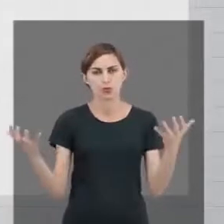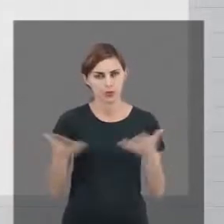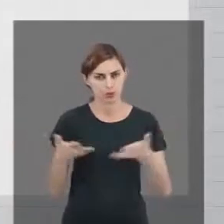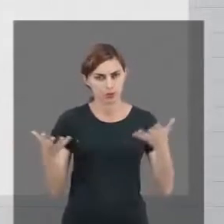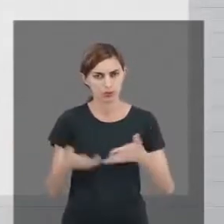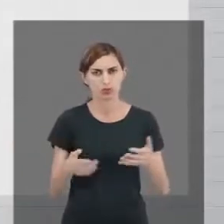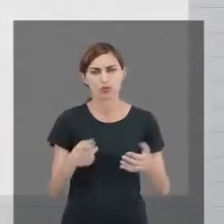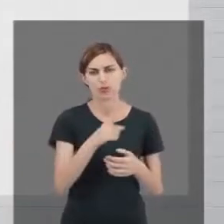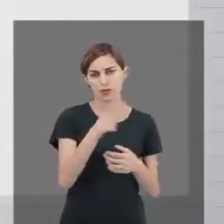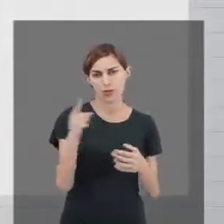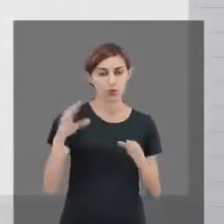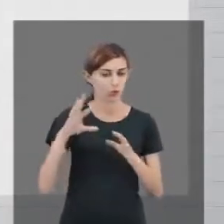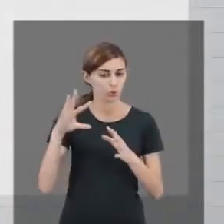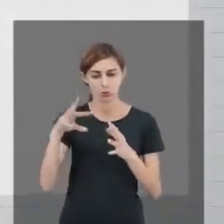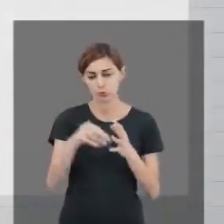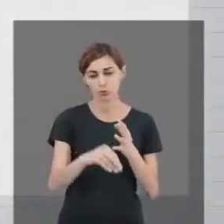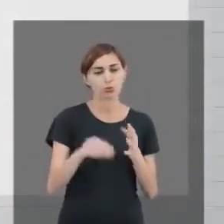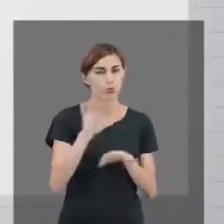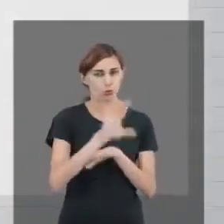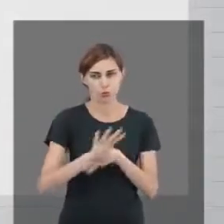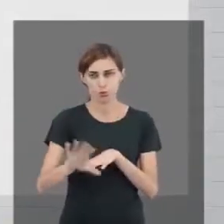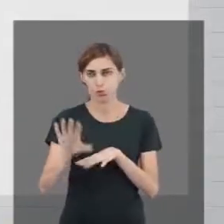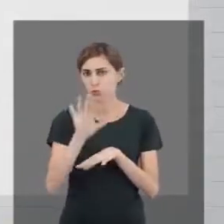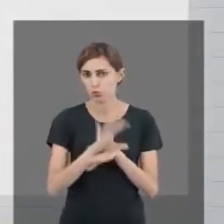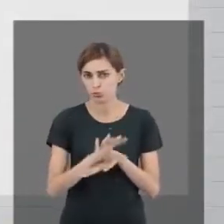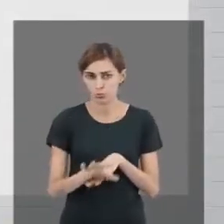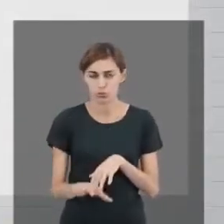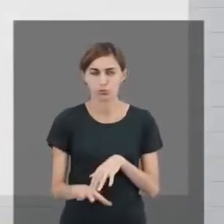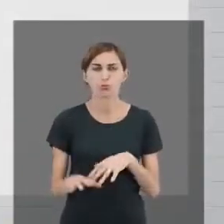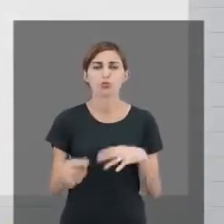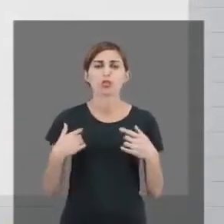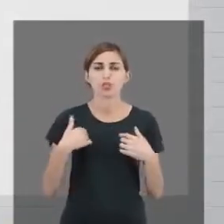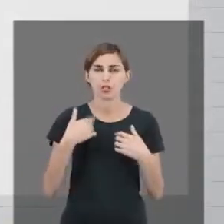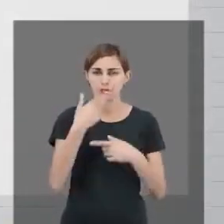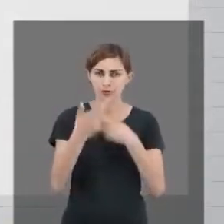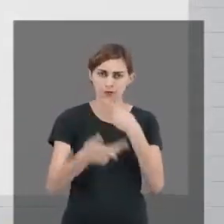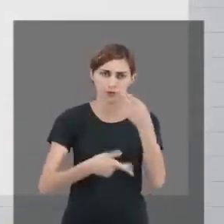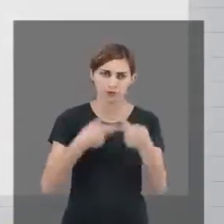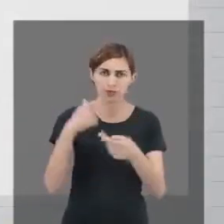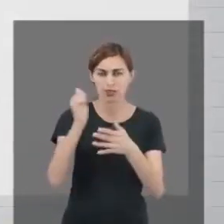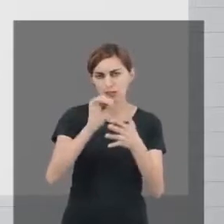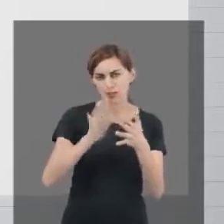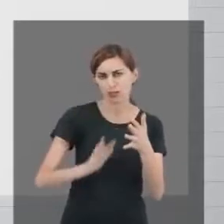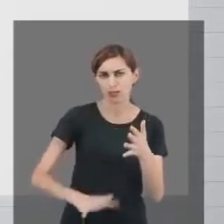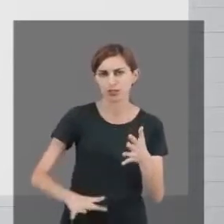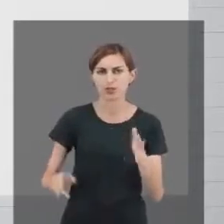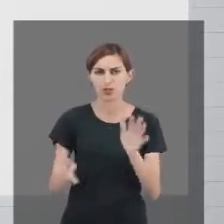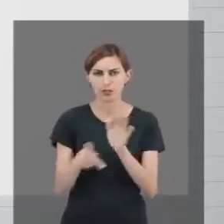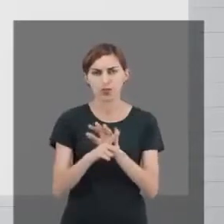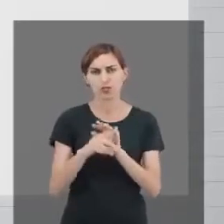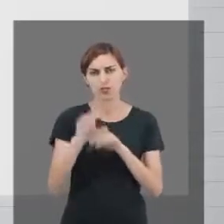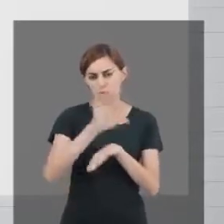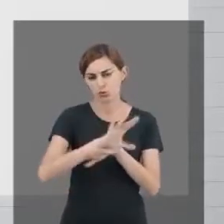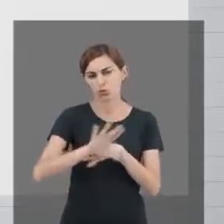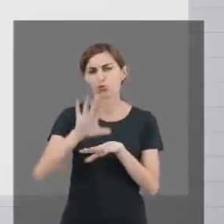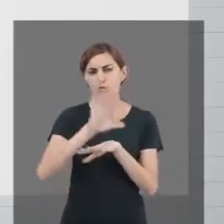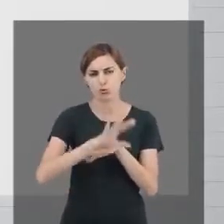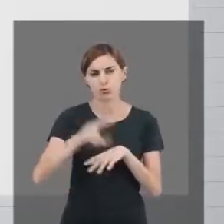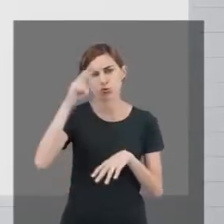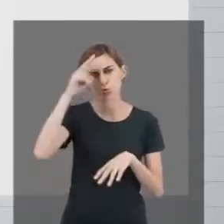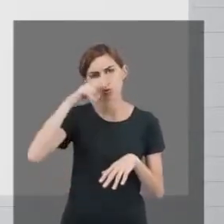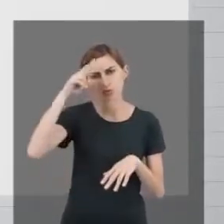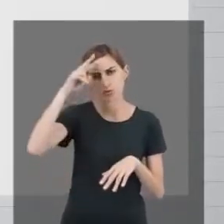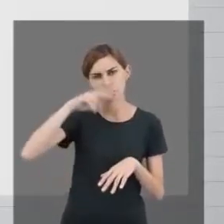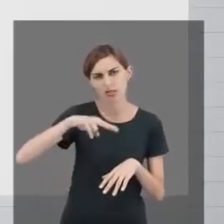conheceu todos os cursos que nós oferecemos, a gente vai falar das atividades que compõem esses cursos. Você lembra que no